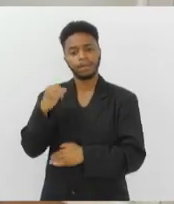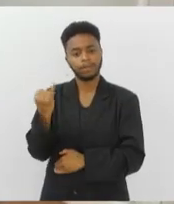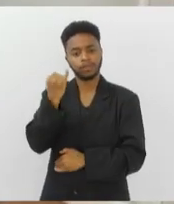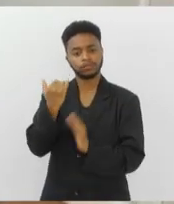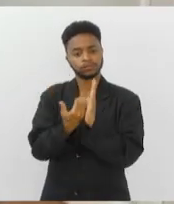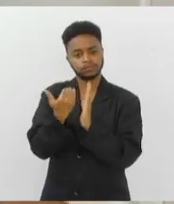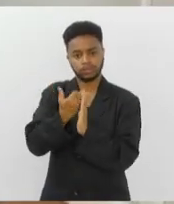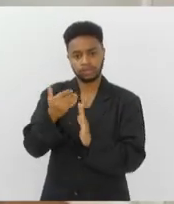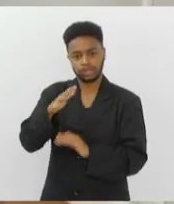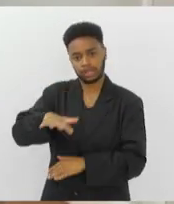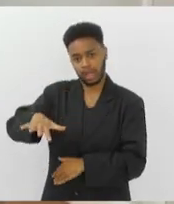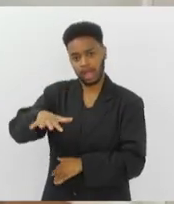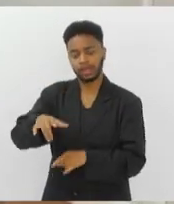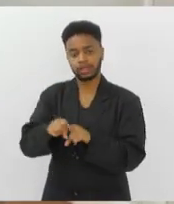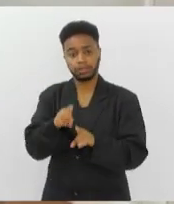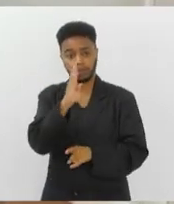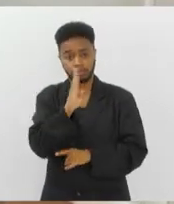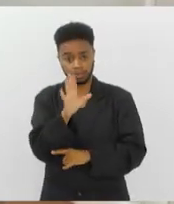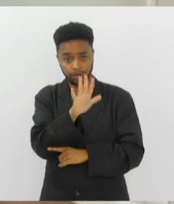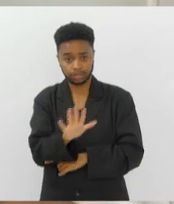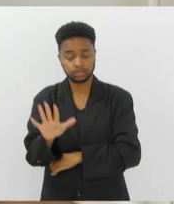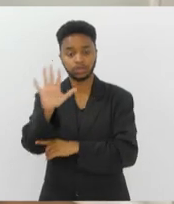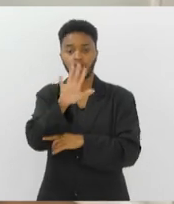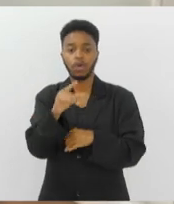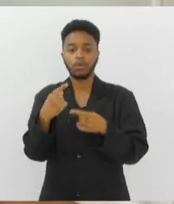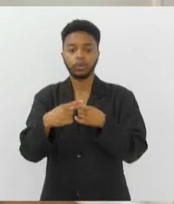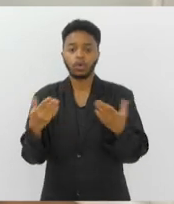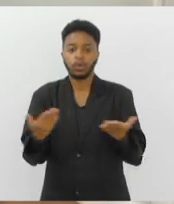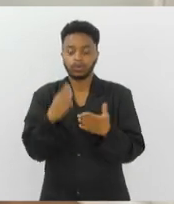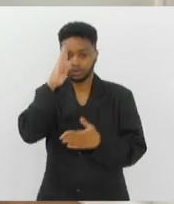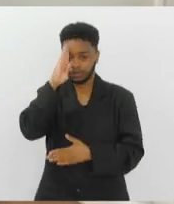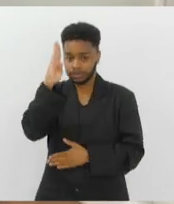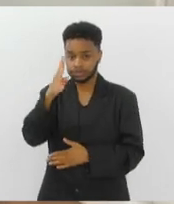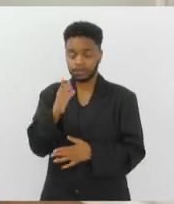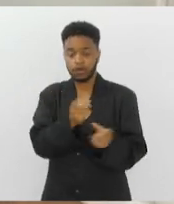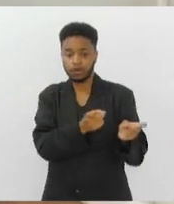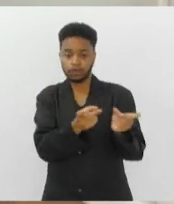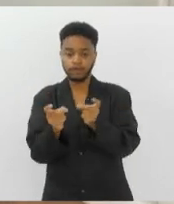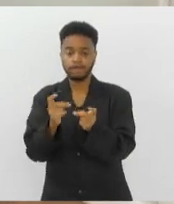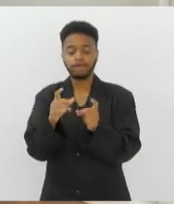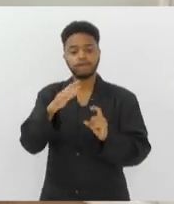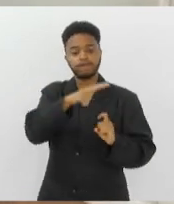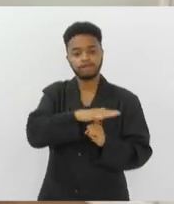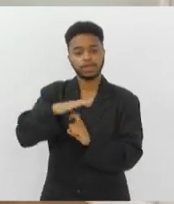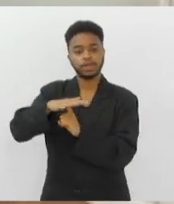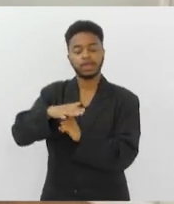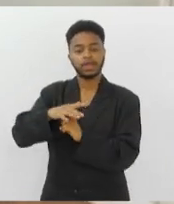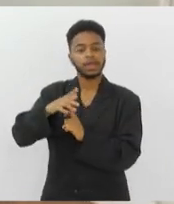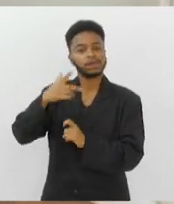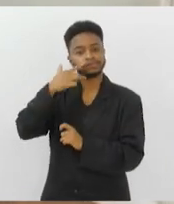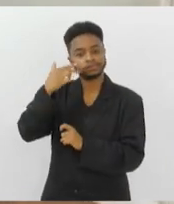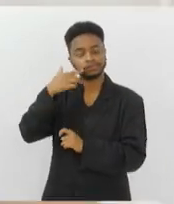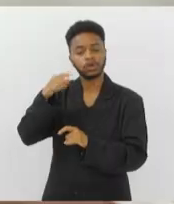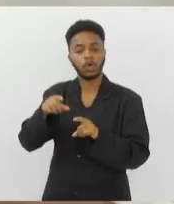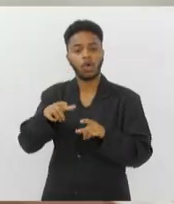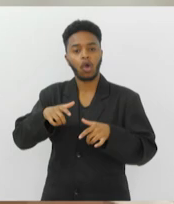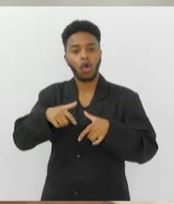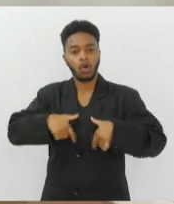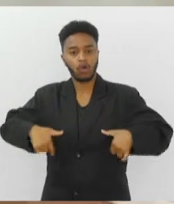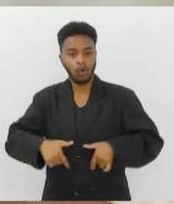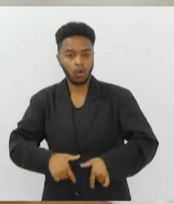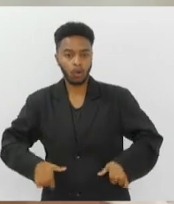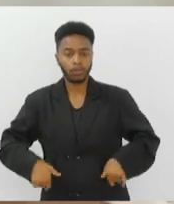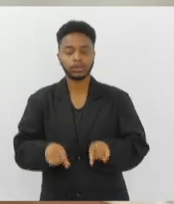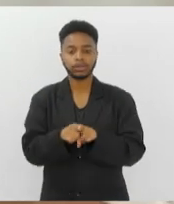como para todo o Brasil, que hoje ela é a maior feira de lingerie, praia, fittings da América Latina. Nós estamos